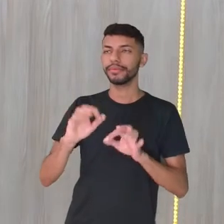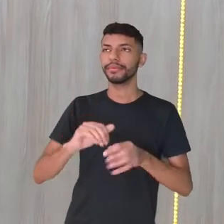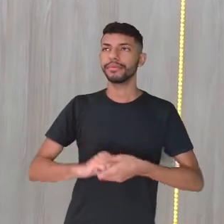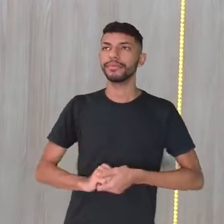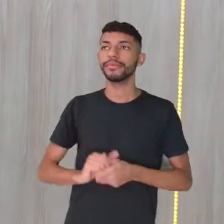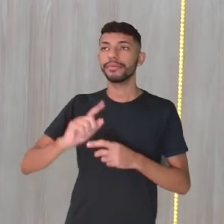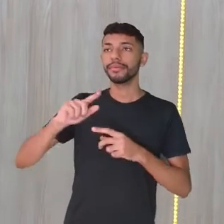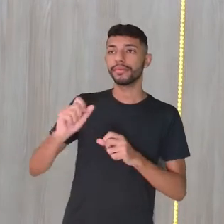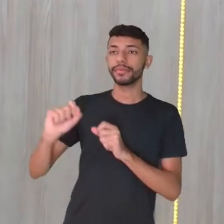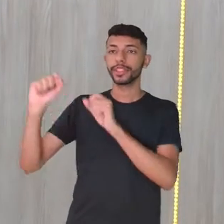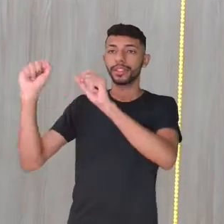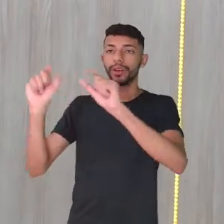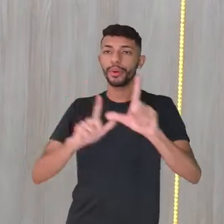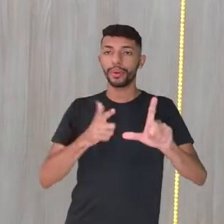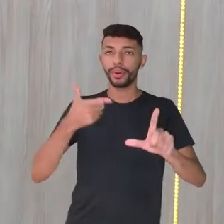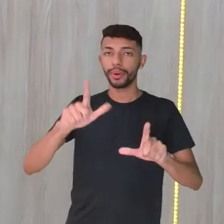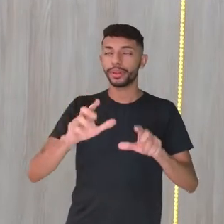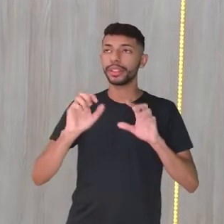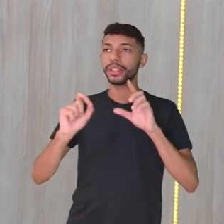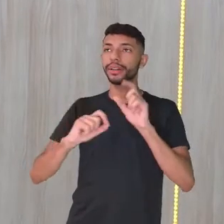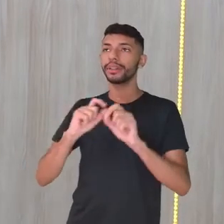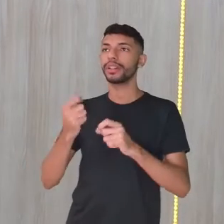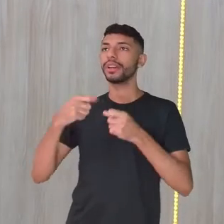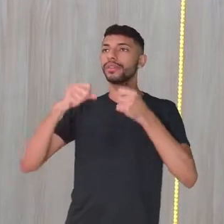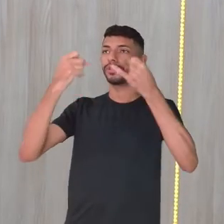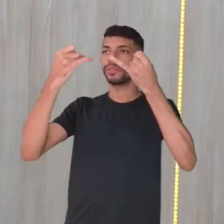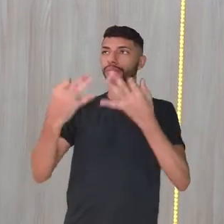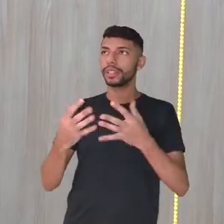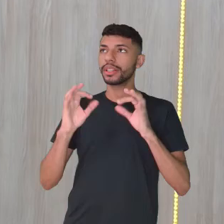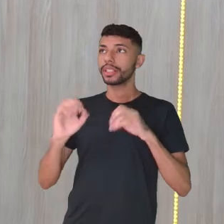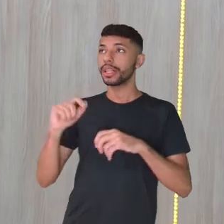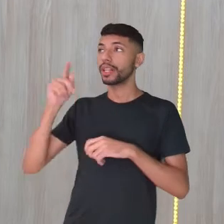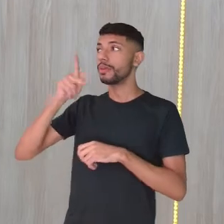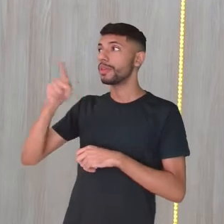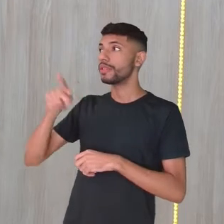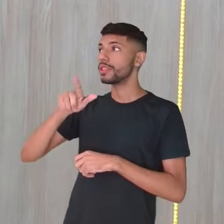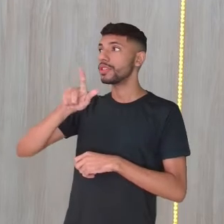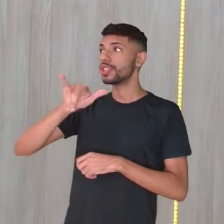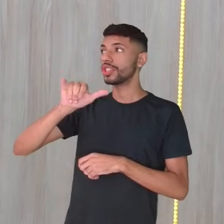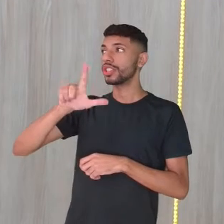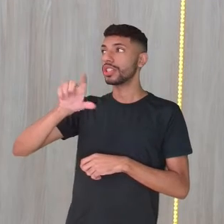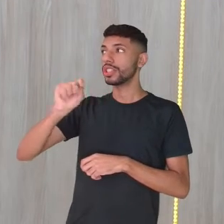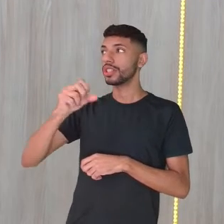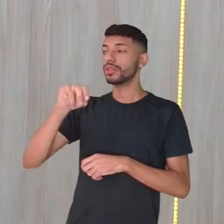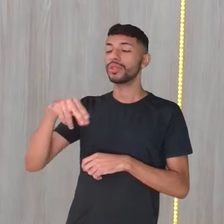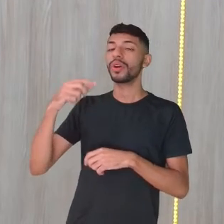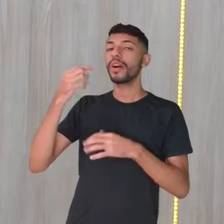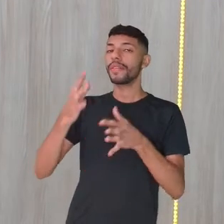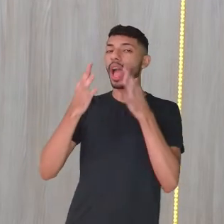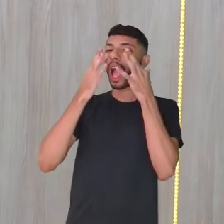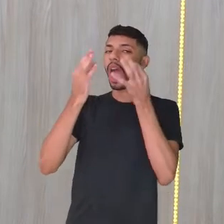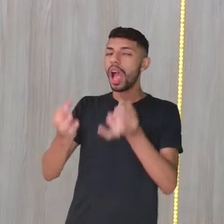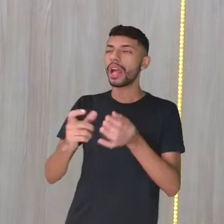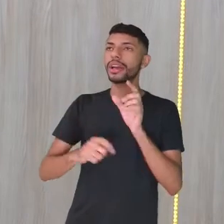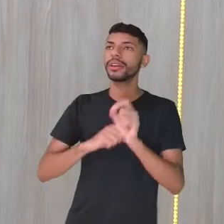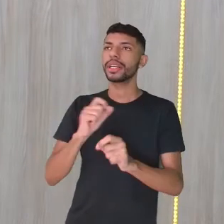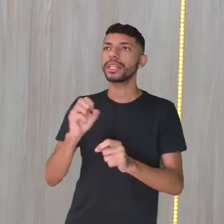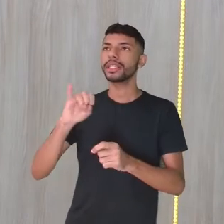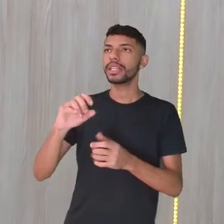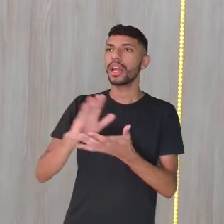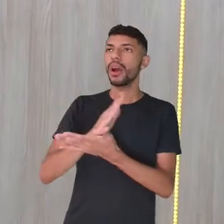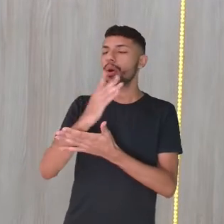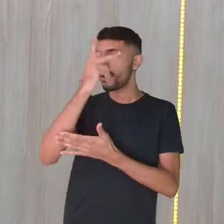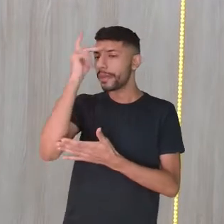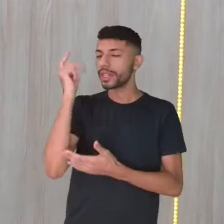A próxima, professor. Eu vou explicar aqui e o professor Gilson vai ficar atento. Vai ver se alguém aí no chat está afim de responder aqui. Está